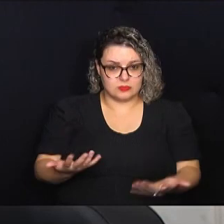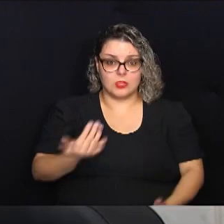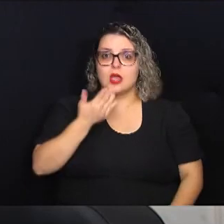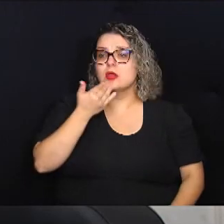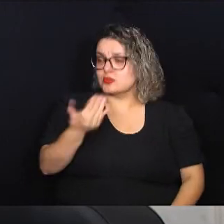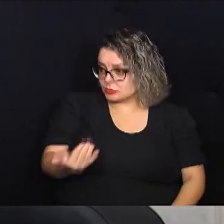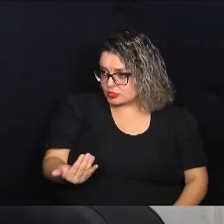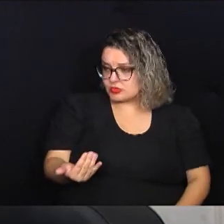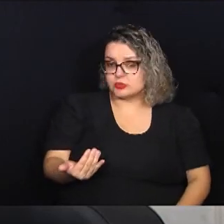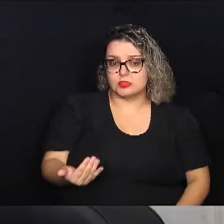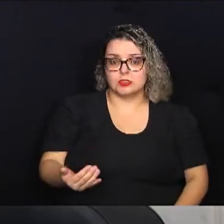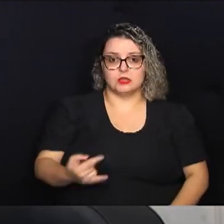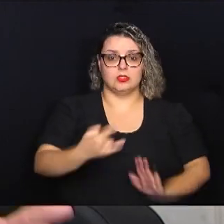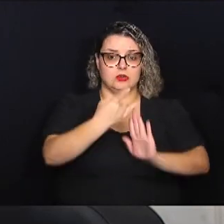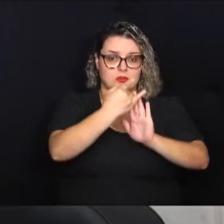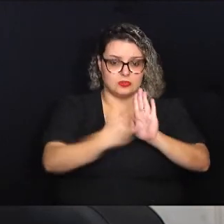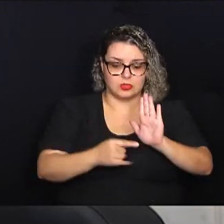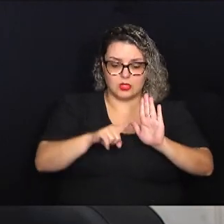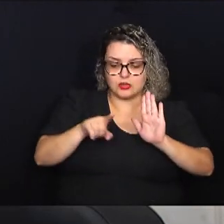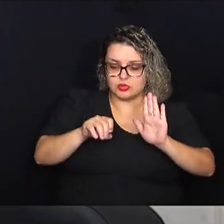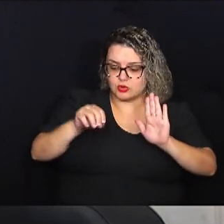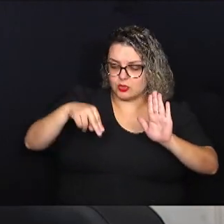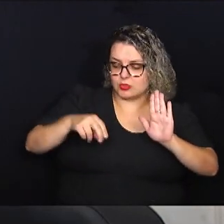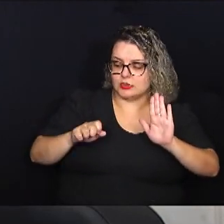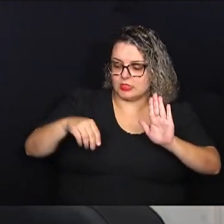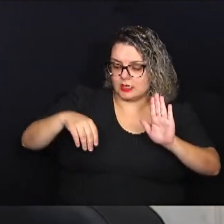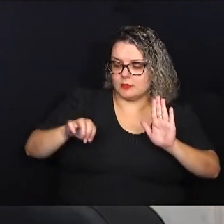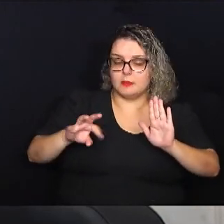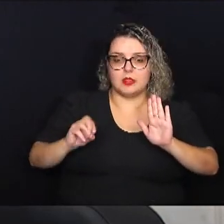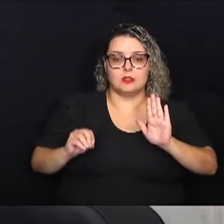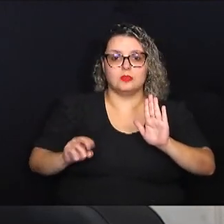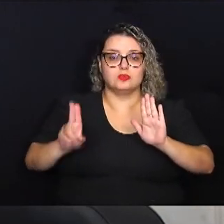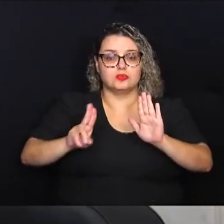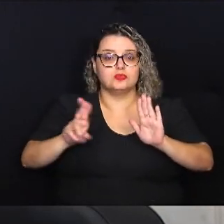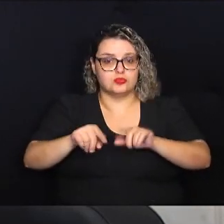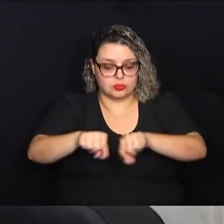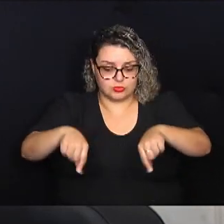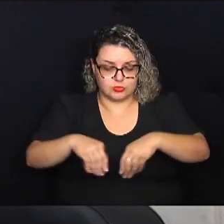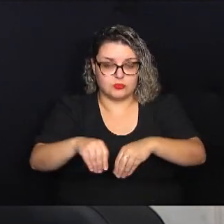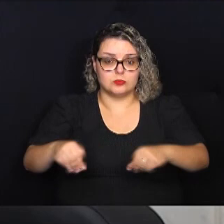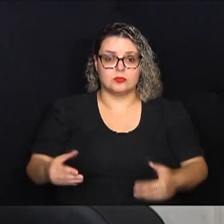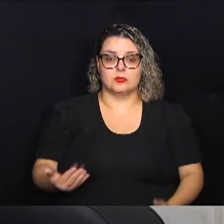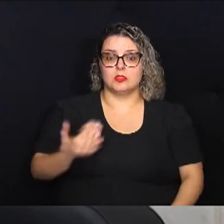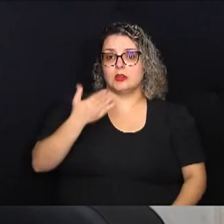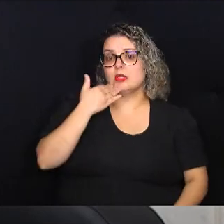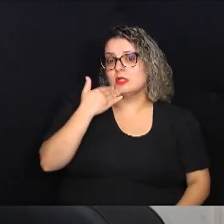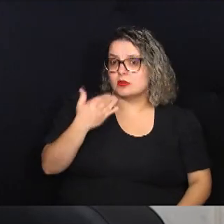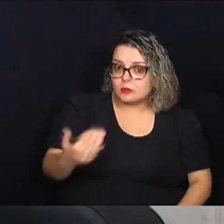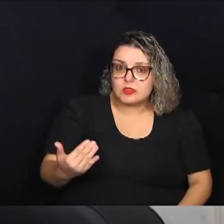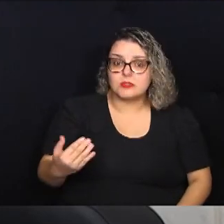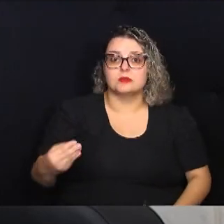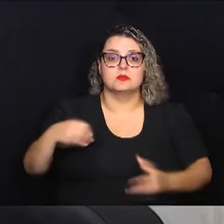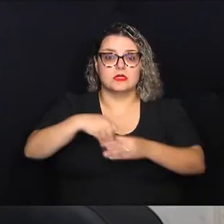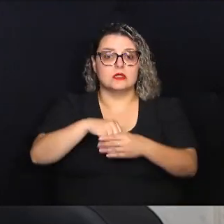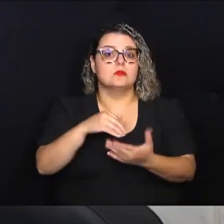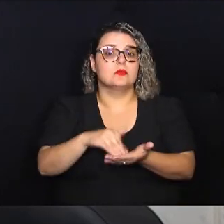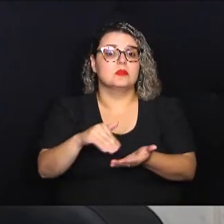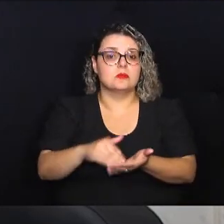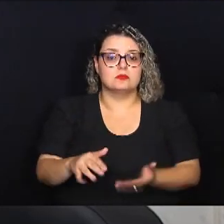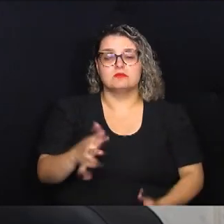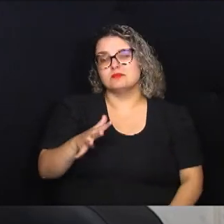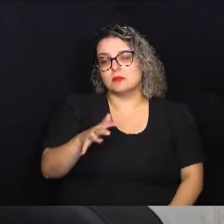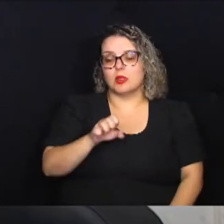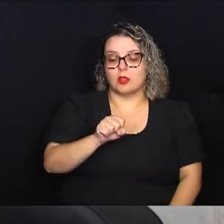Então, a certidão de zoneamento, que é a antiga certidão de uso do solo, ela demandava para nós, dentro da Secretaria, uma média de